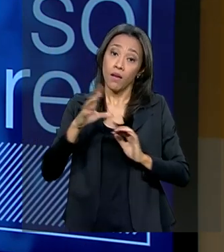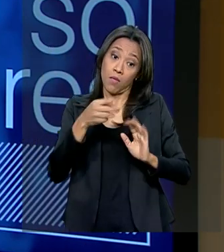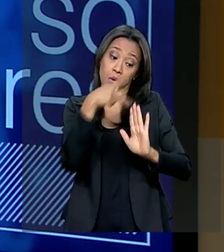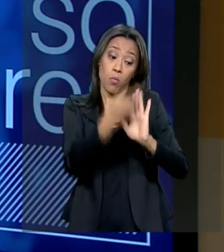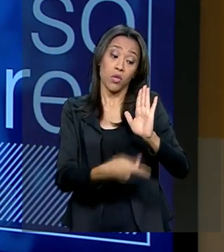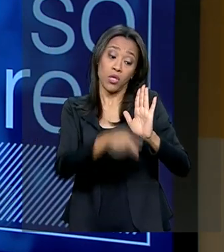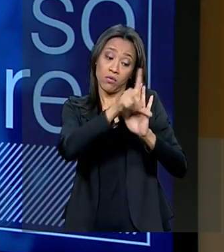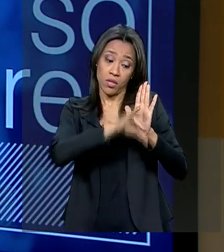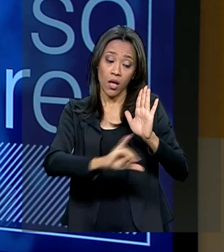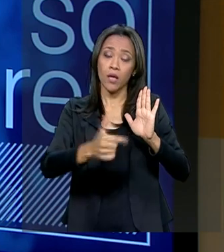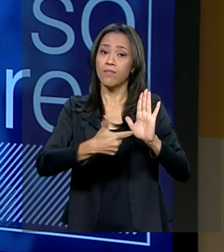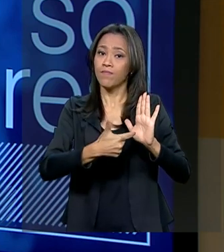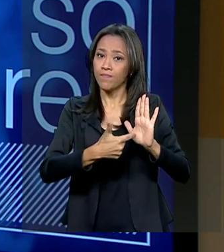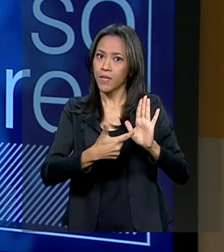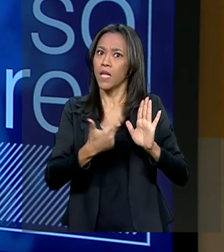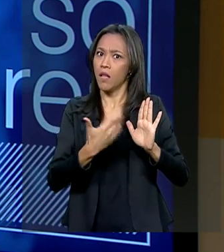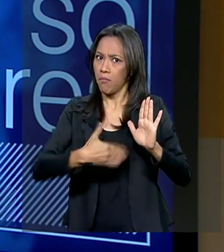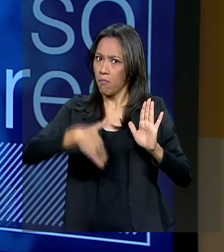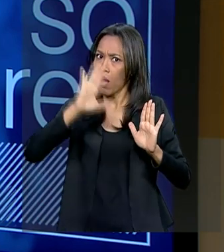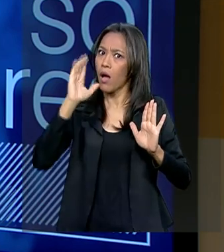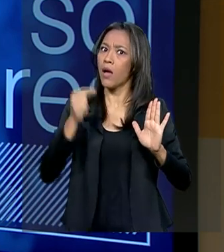sinaliza muito mais